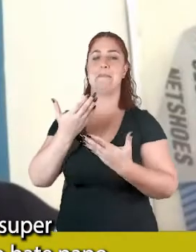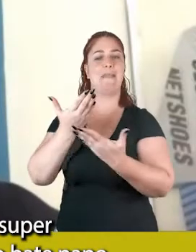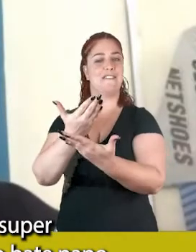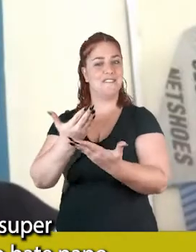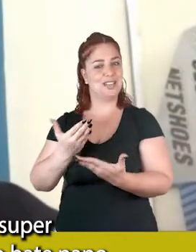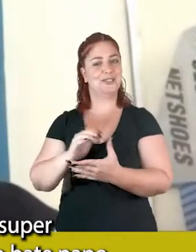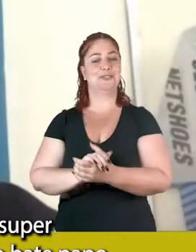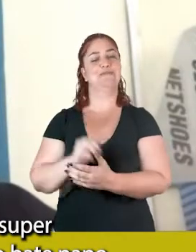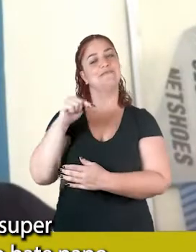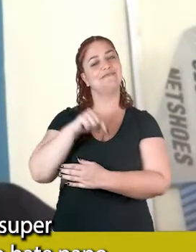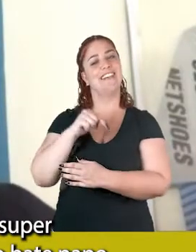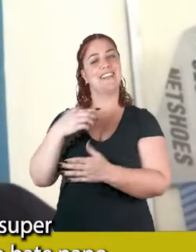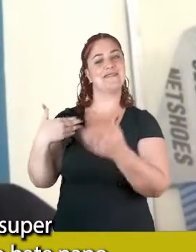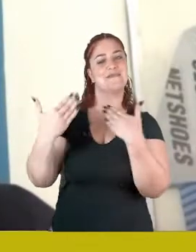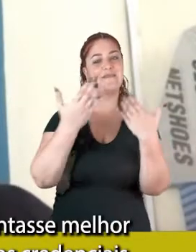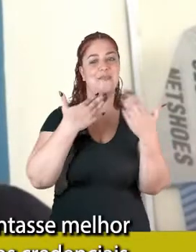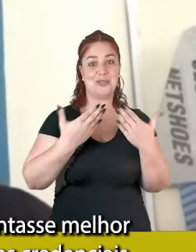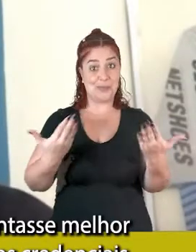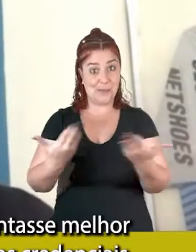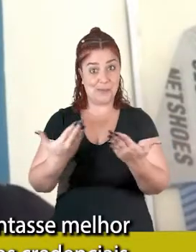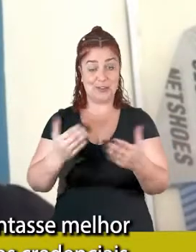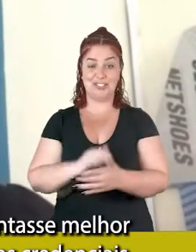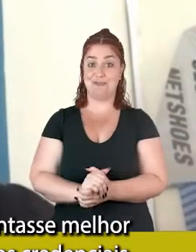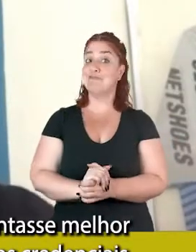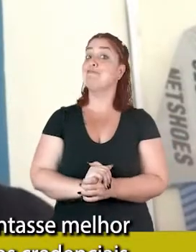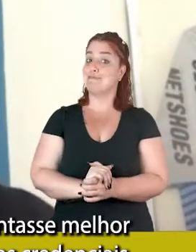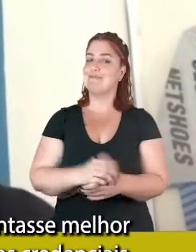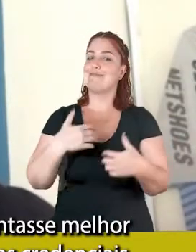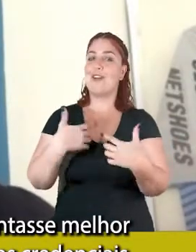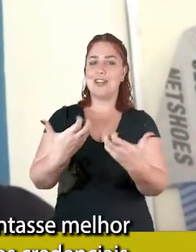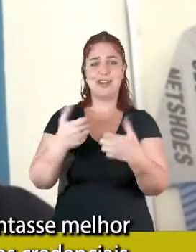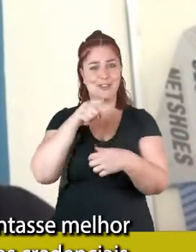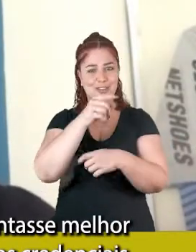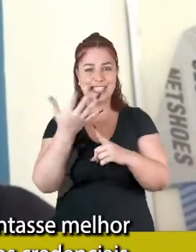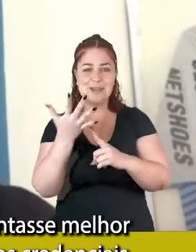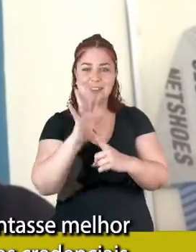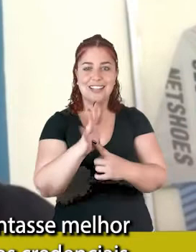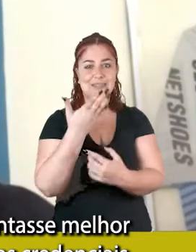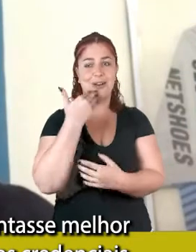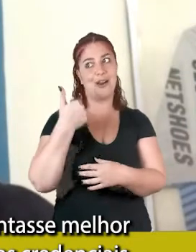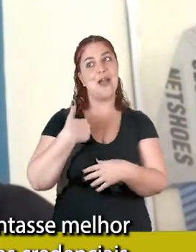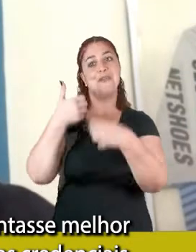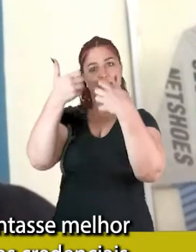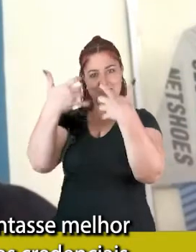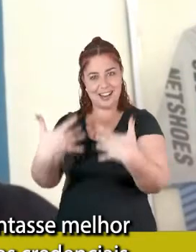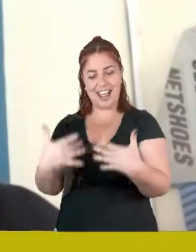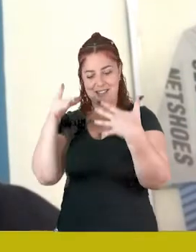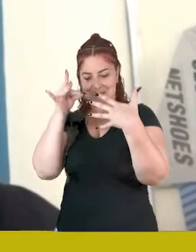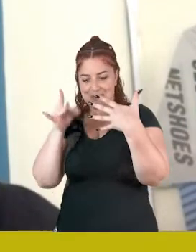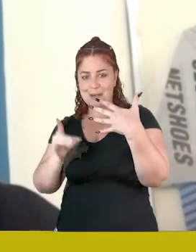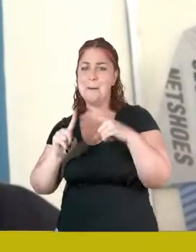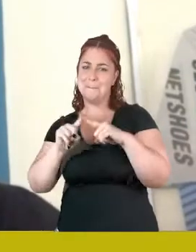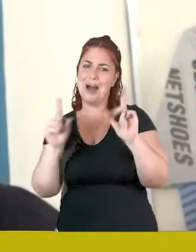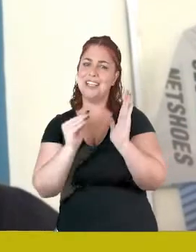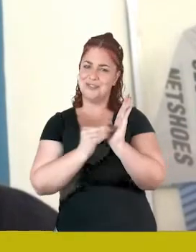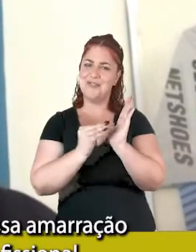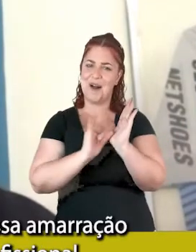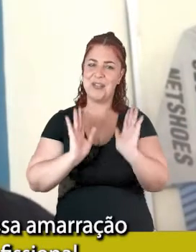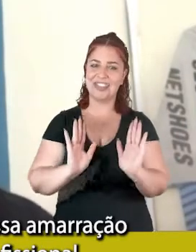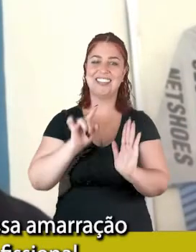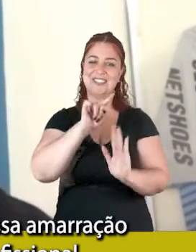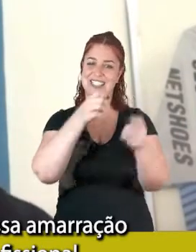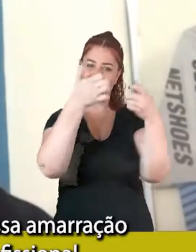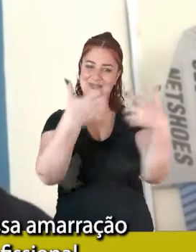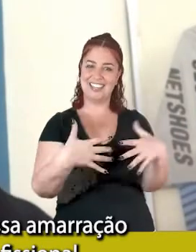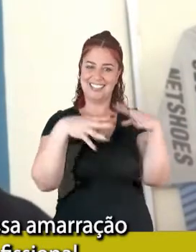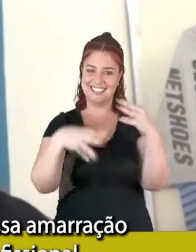aqui no nosso bate-papo, queria que você se apresentasse melhor, eu acho que eu deixei vários credenciais suas de fora, e